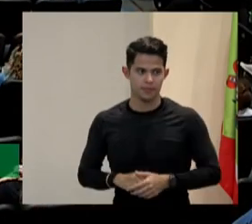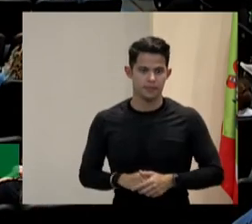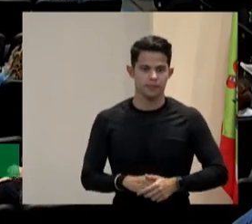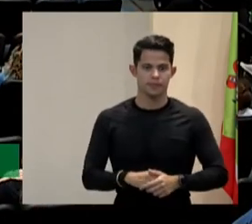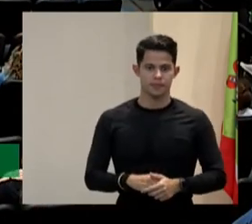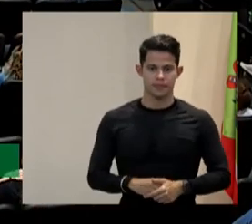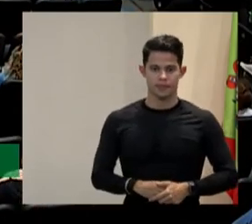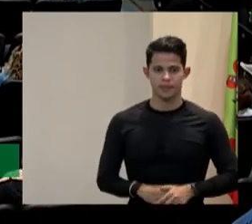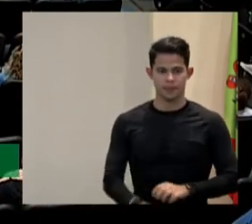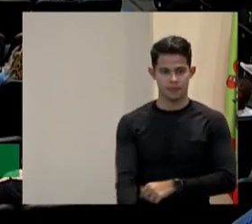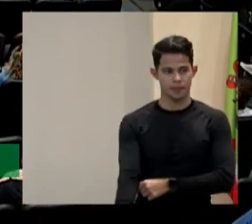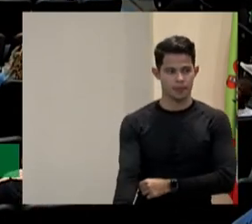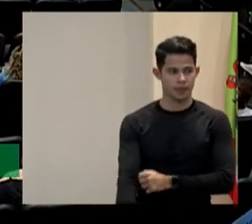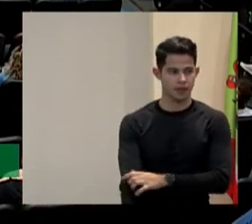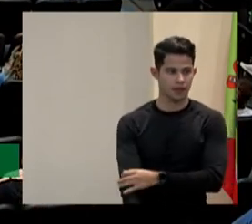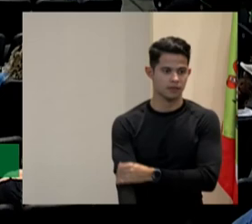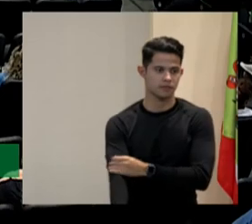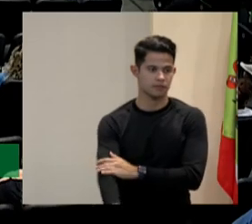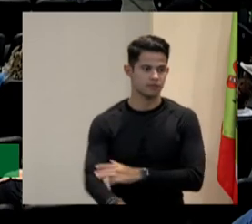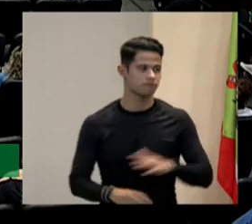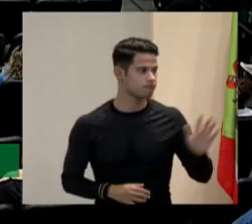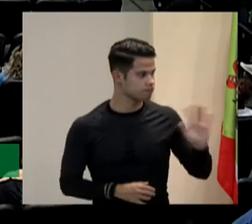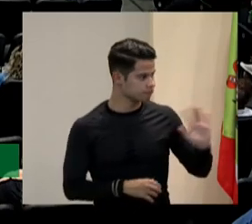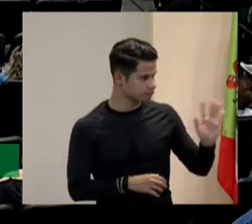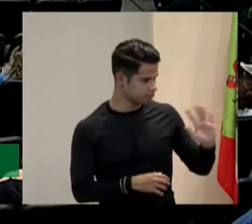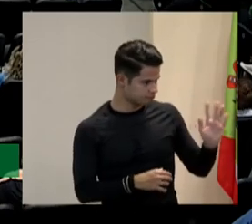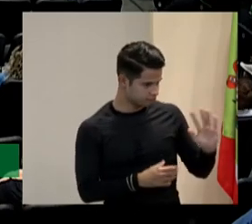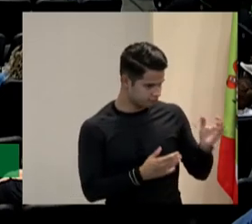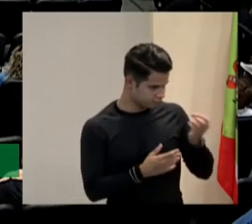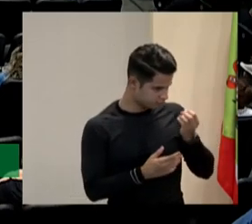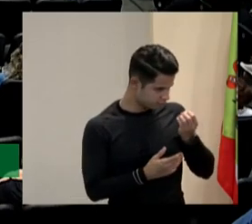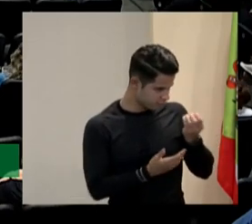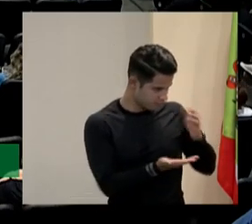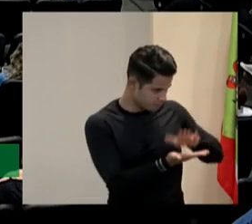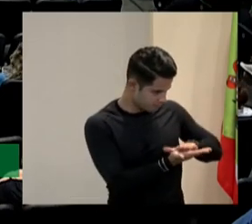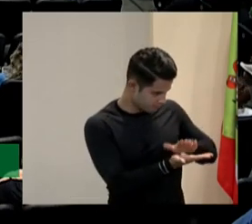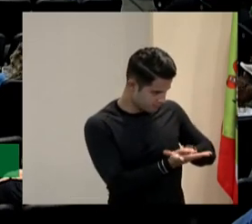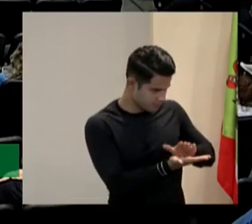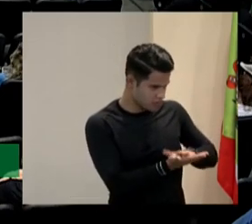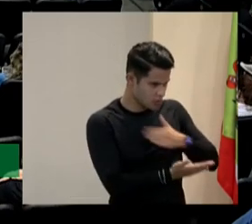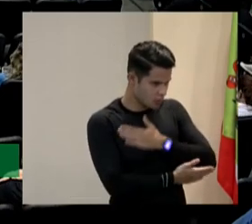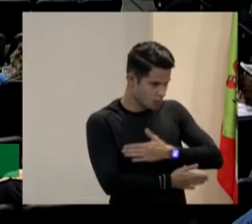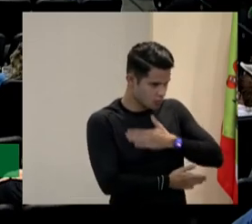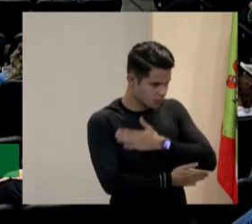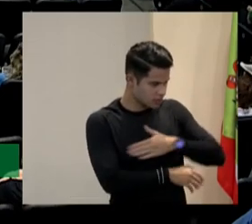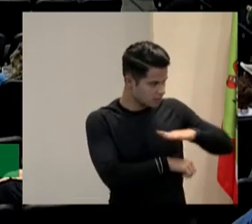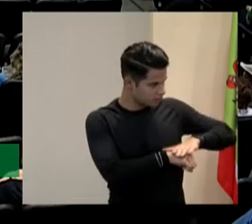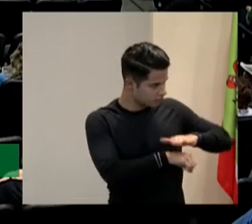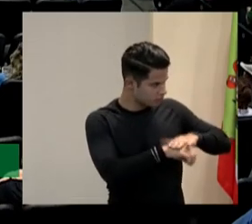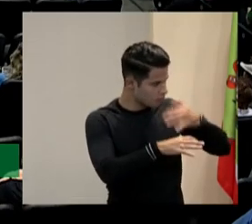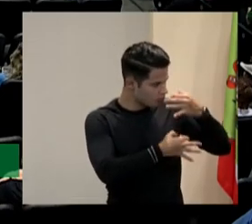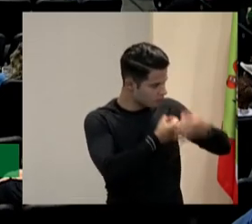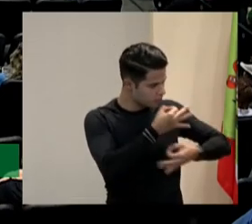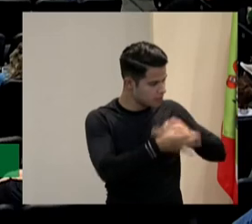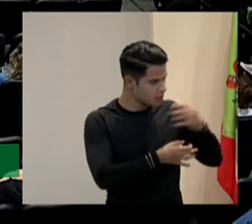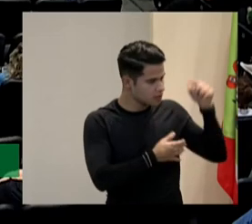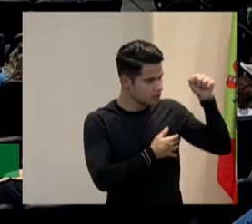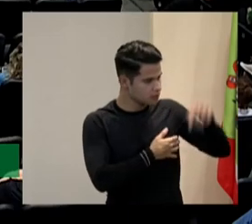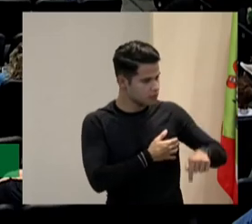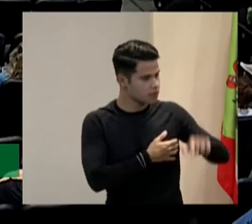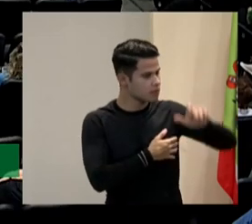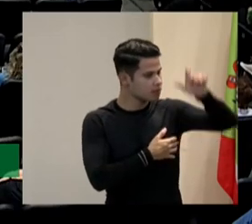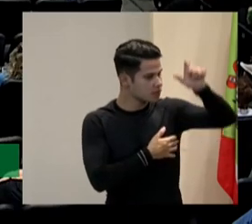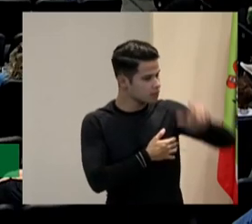Oi Tony eu quero primeiramente parabenizá-lo pelo seu posicionamento você é uma pessoa sem